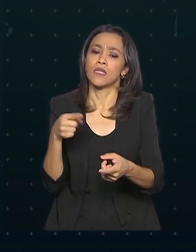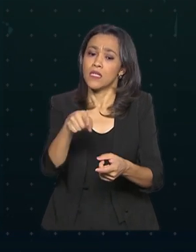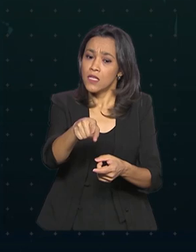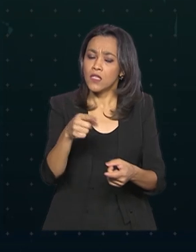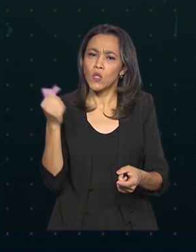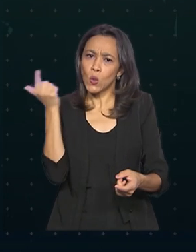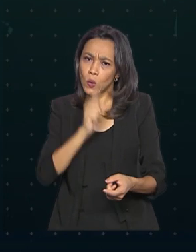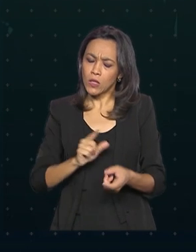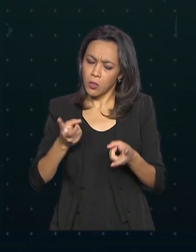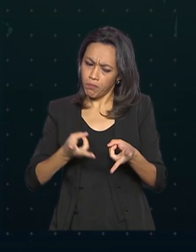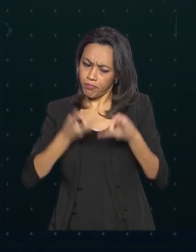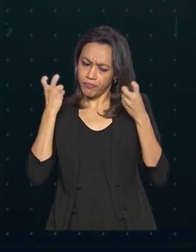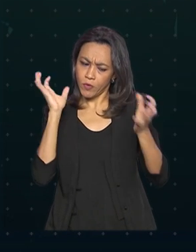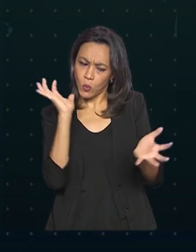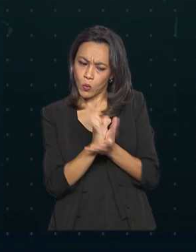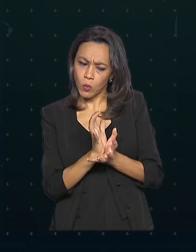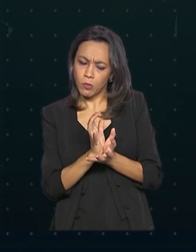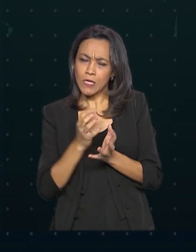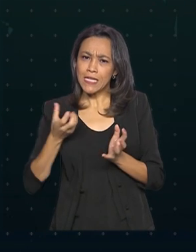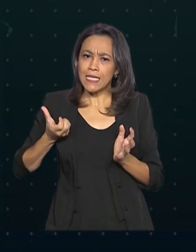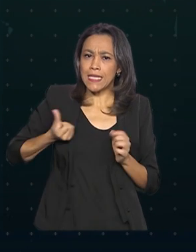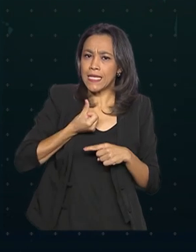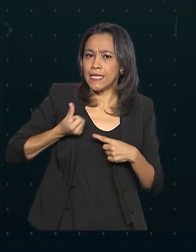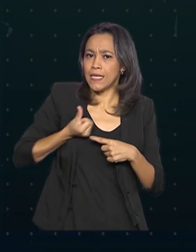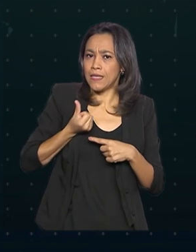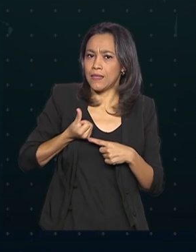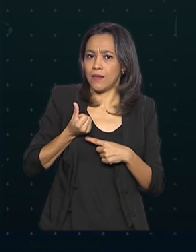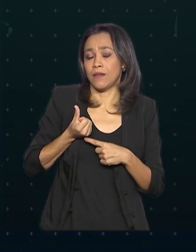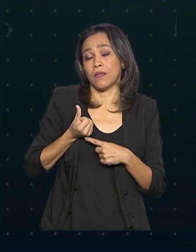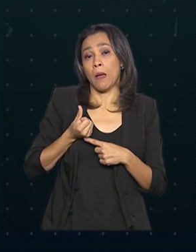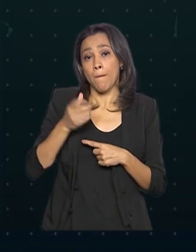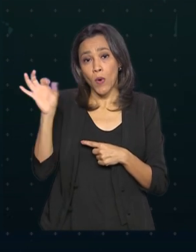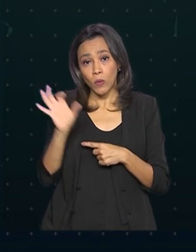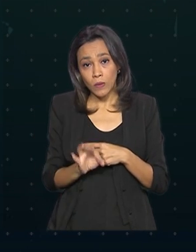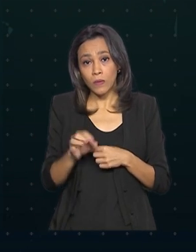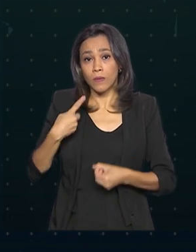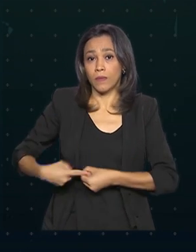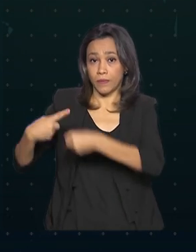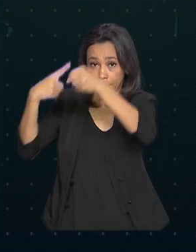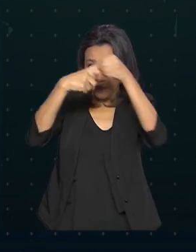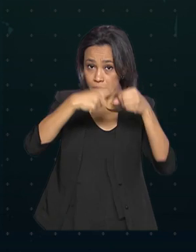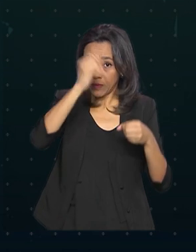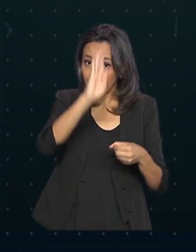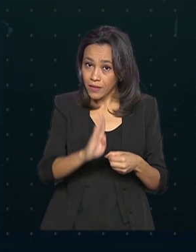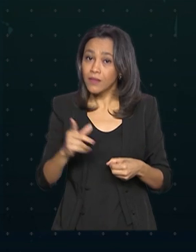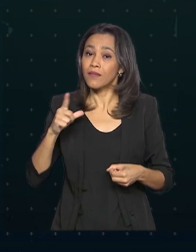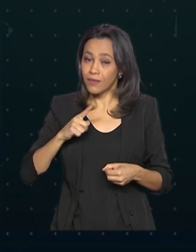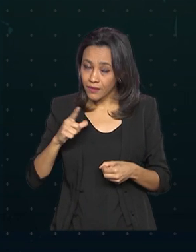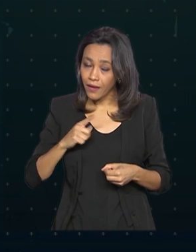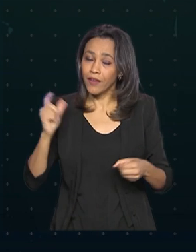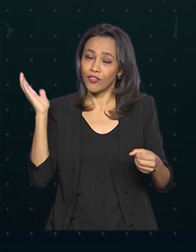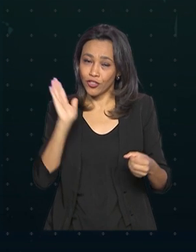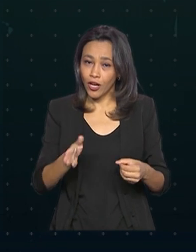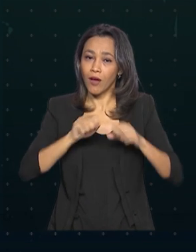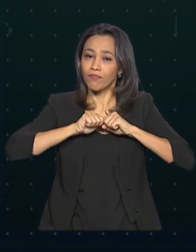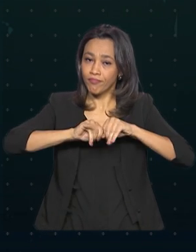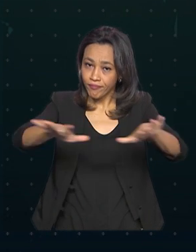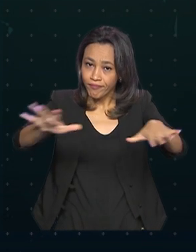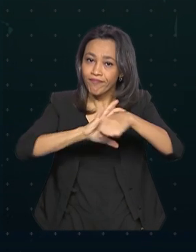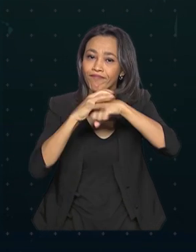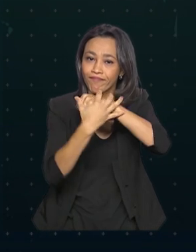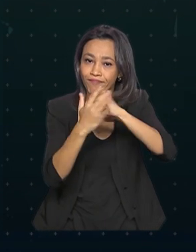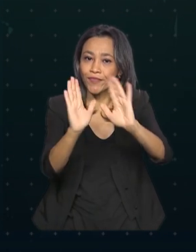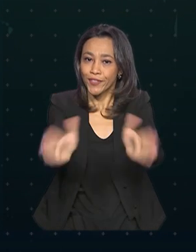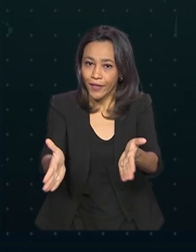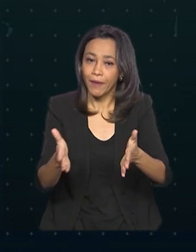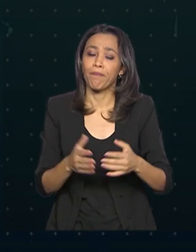detectar que 66% dos municípios brasileiros têm casos da doença e identificar que